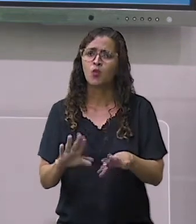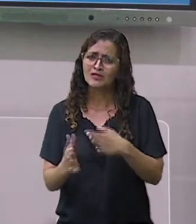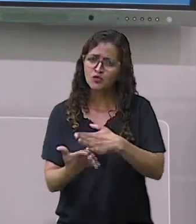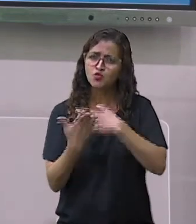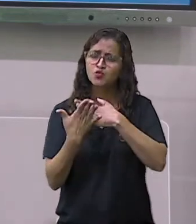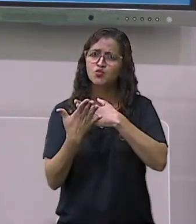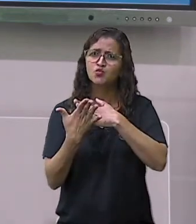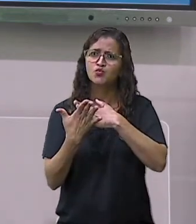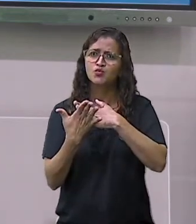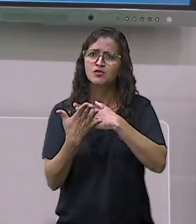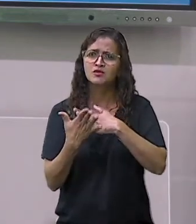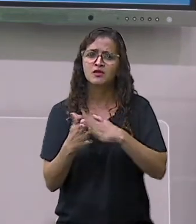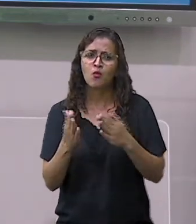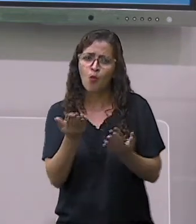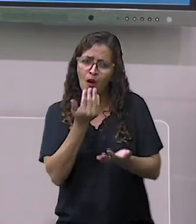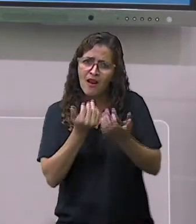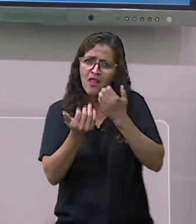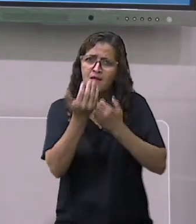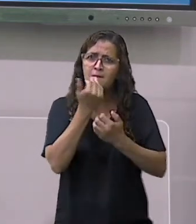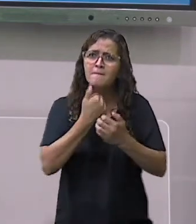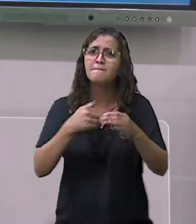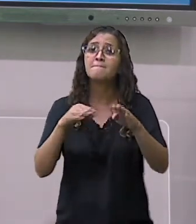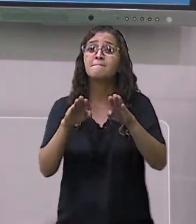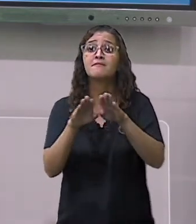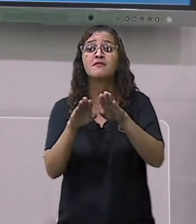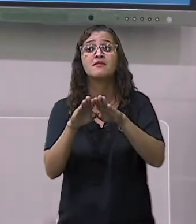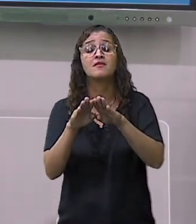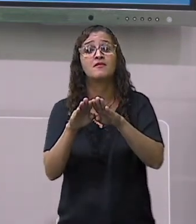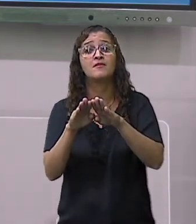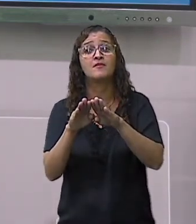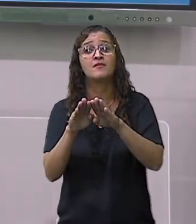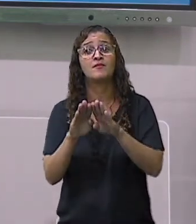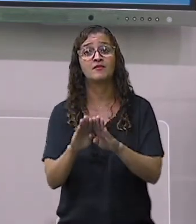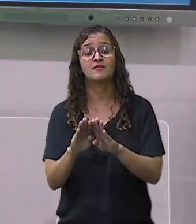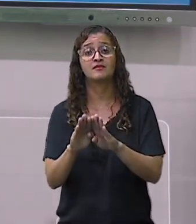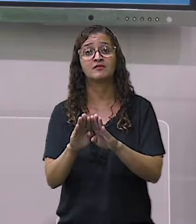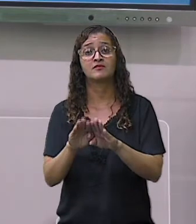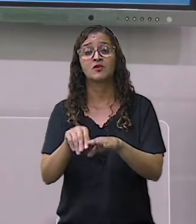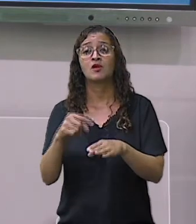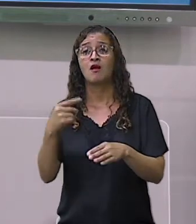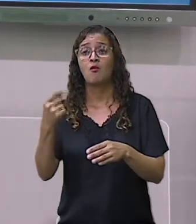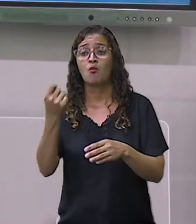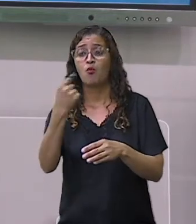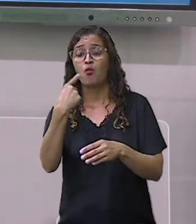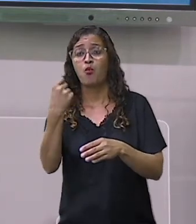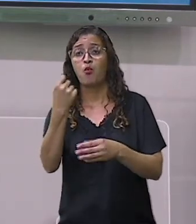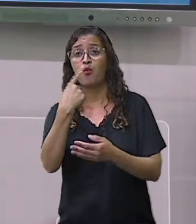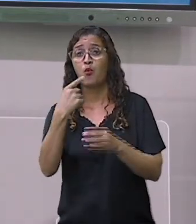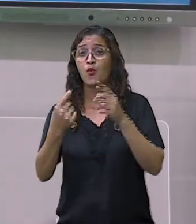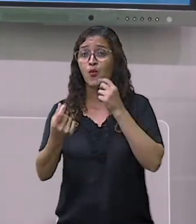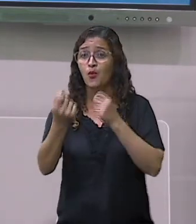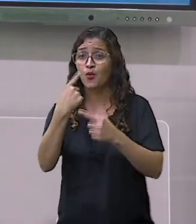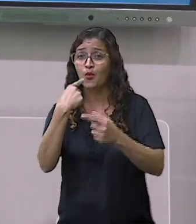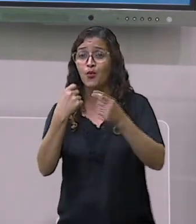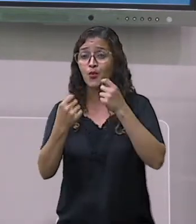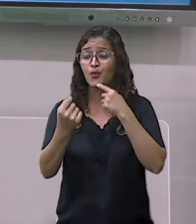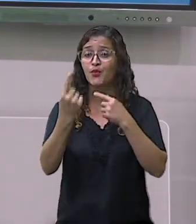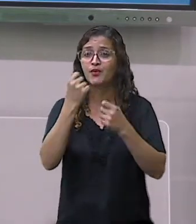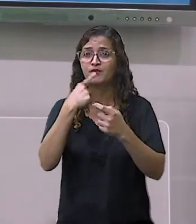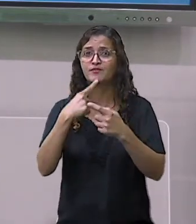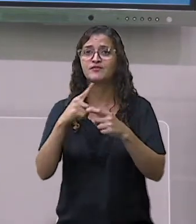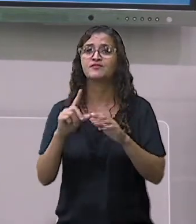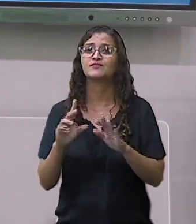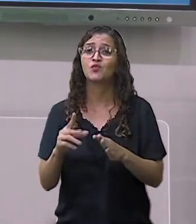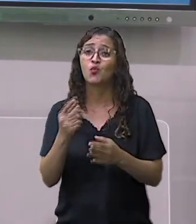não só na alimentação, mas através do antibiótico, através do remédio.